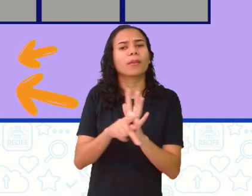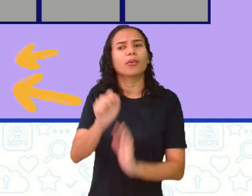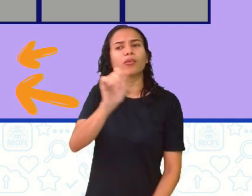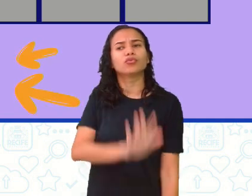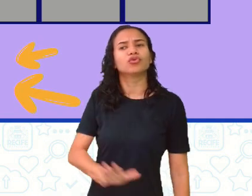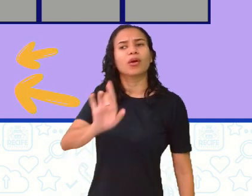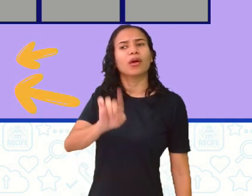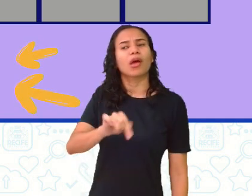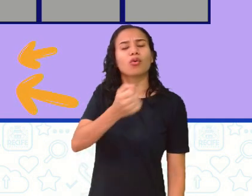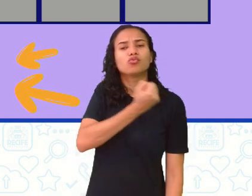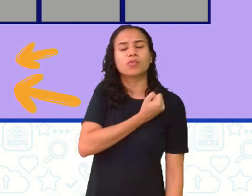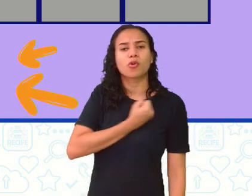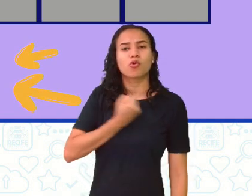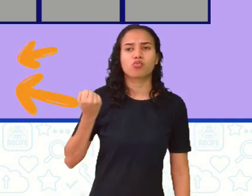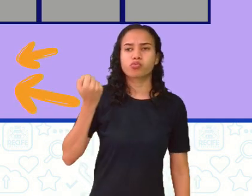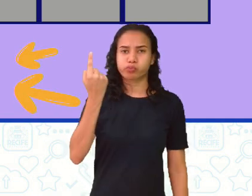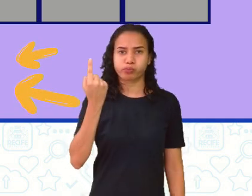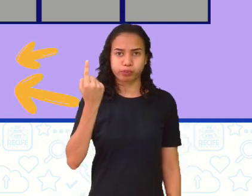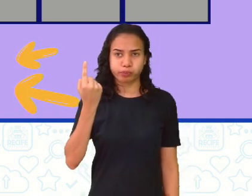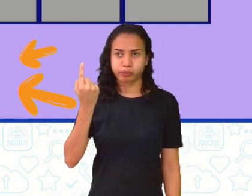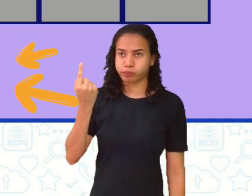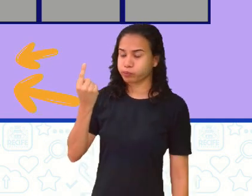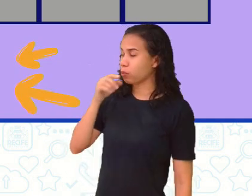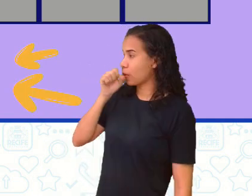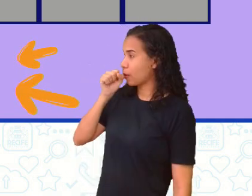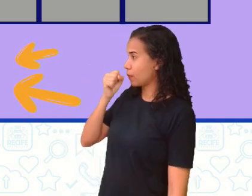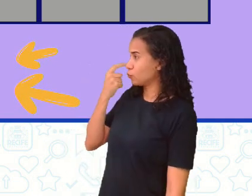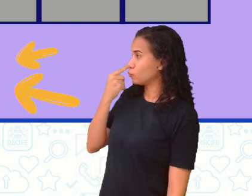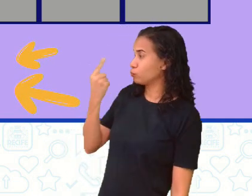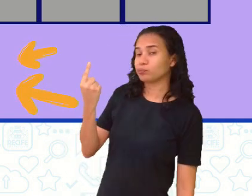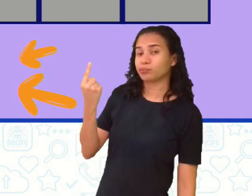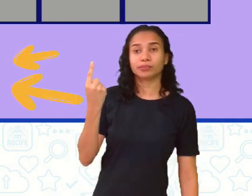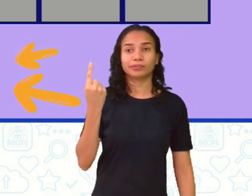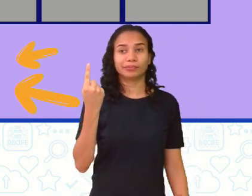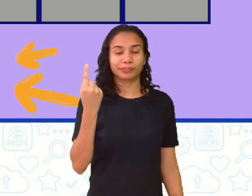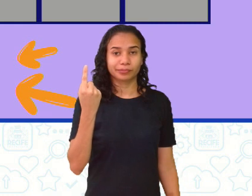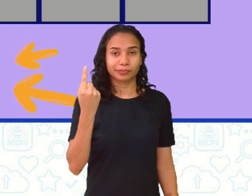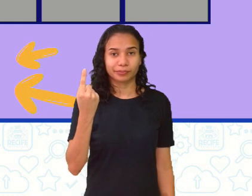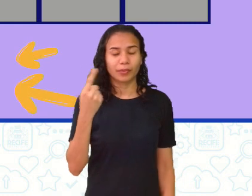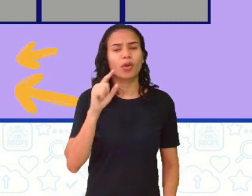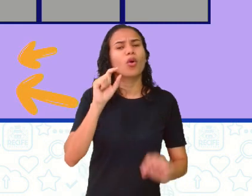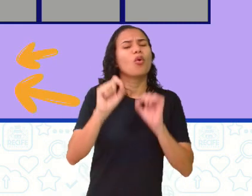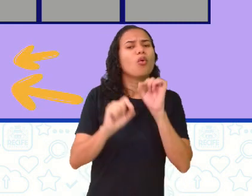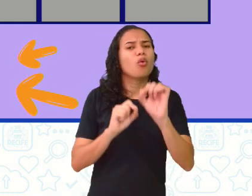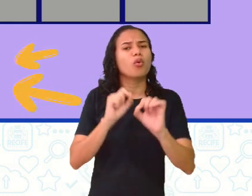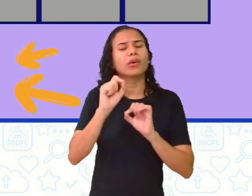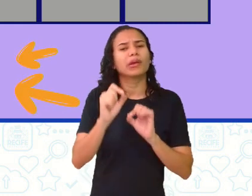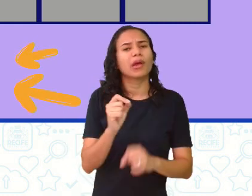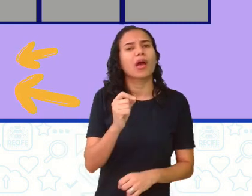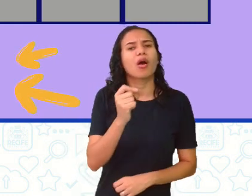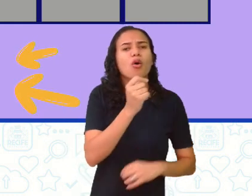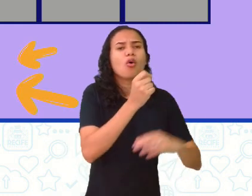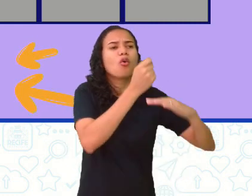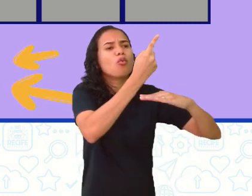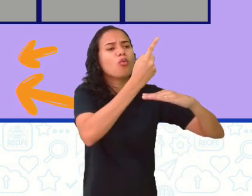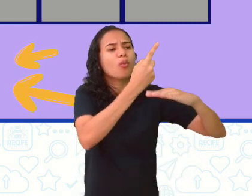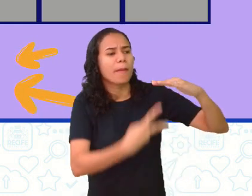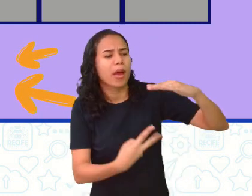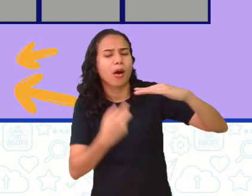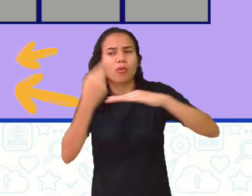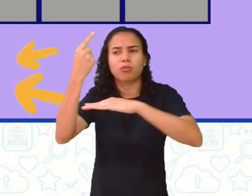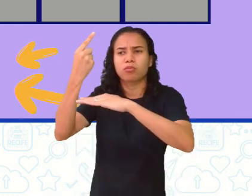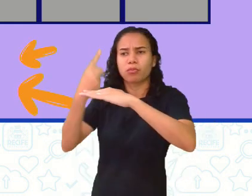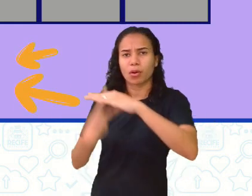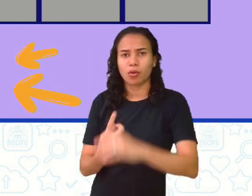É meu um, está ali em cima, está vendo ali de laranjinha? Bom, o que é um meio ou a metade?